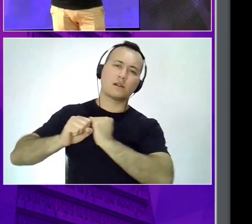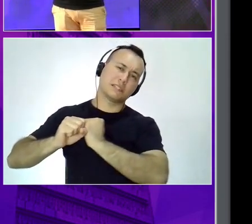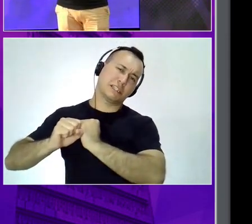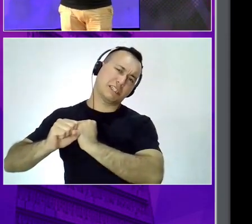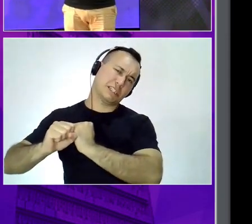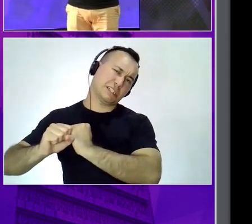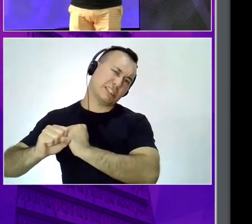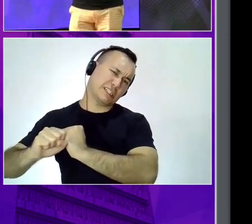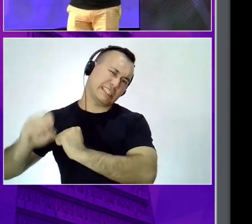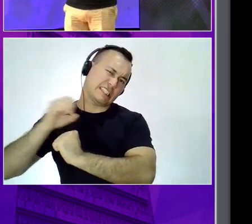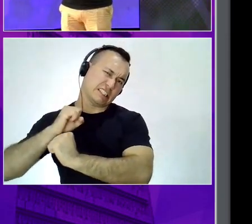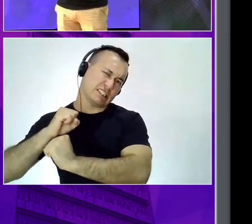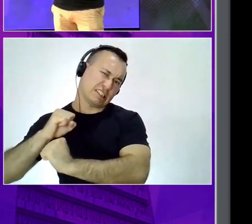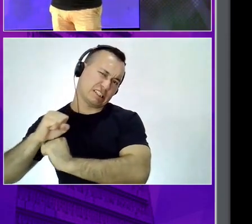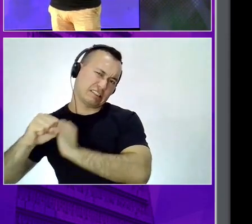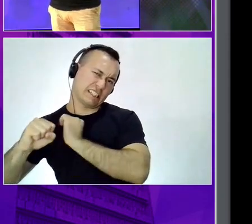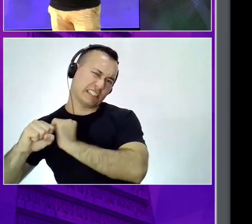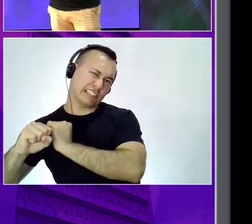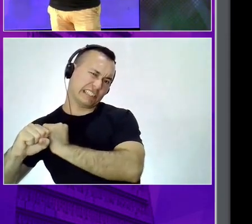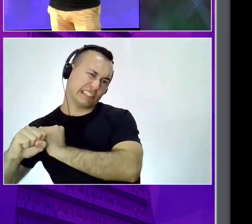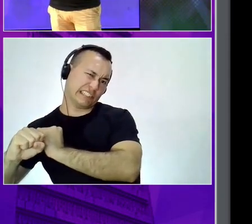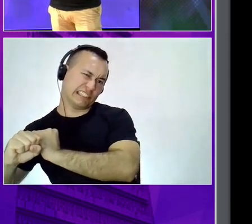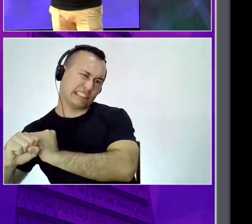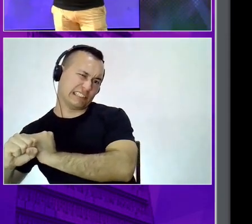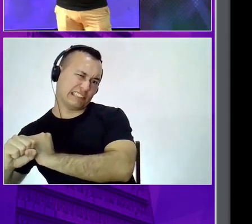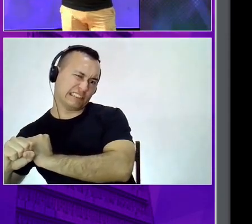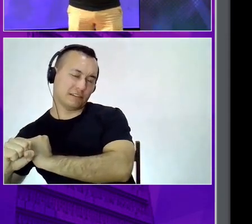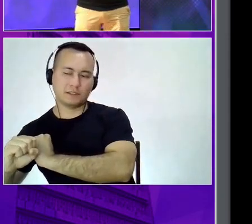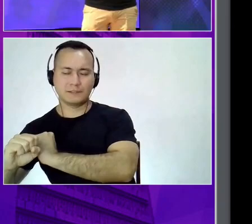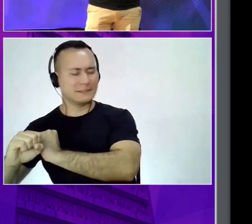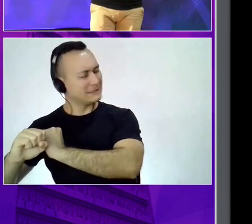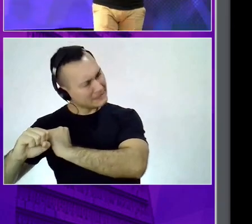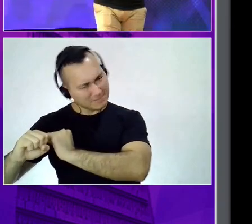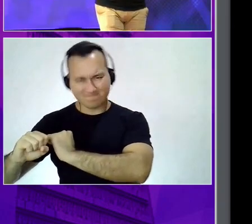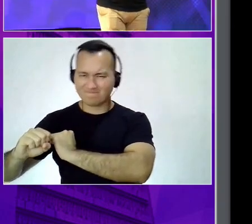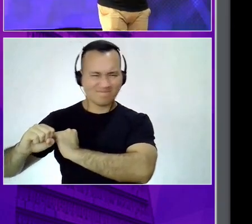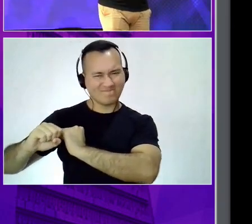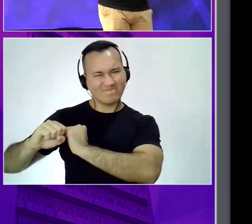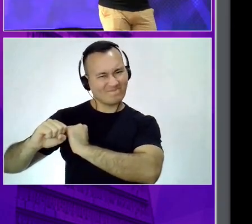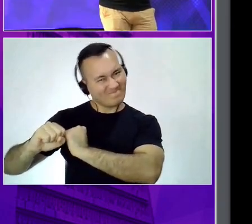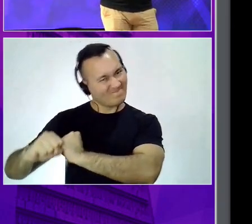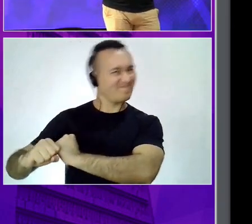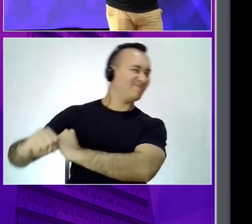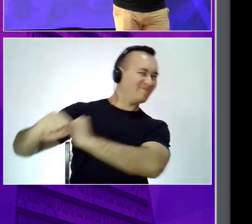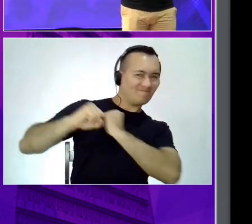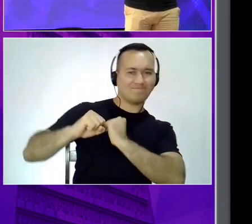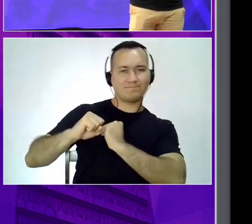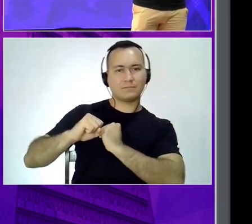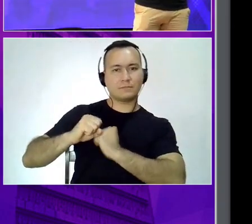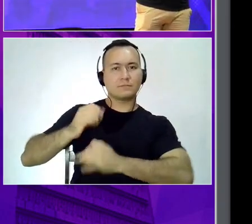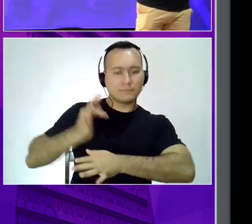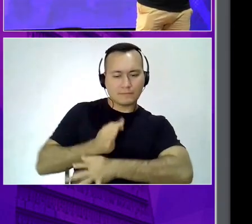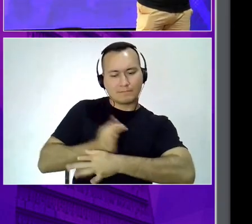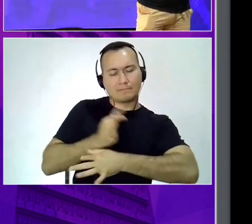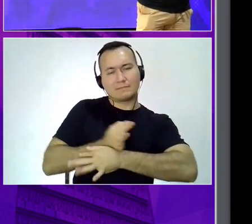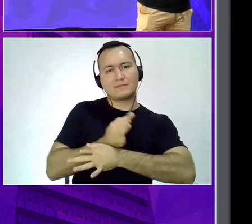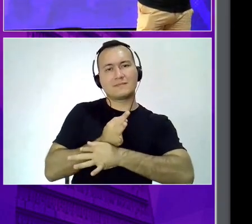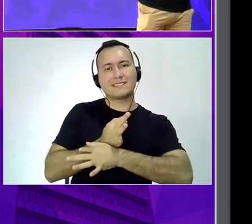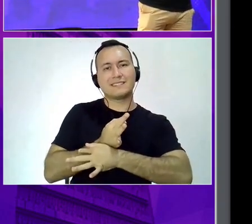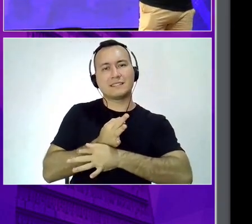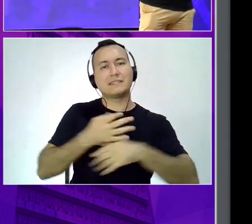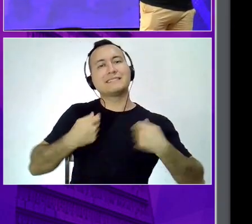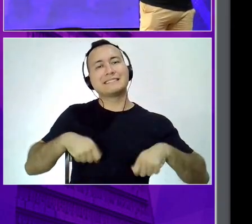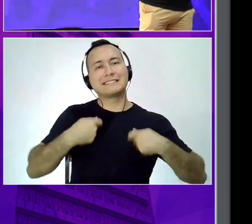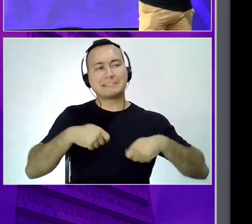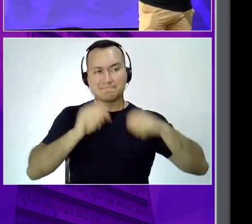lugar. Eu quero, mas ando de lado. E aqui, muito foco na sua estratégia, nos objetivos e metas.